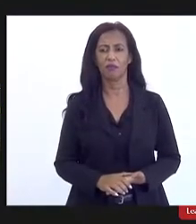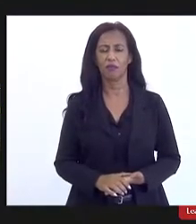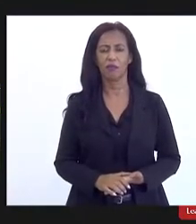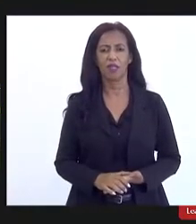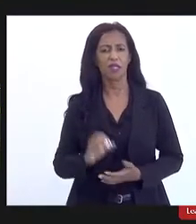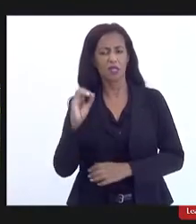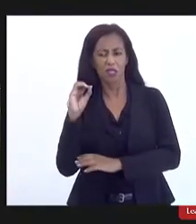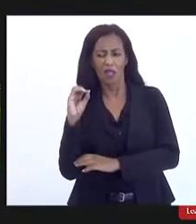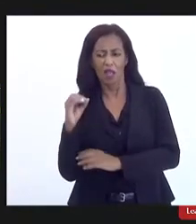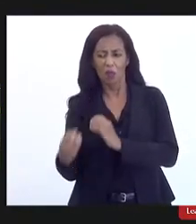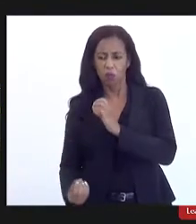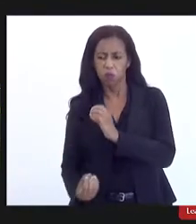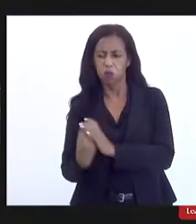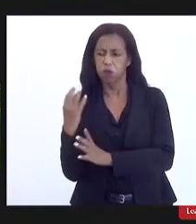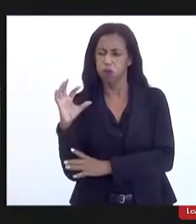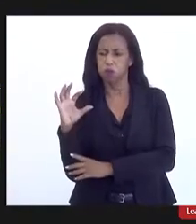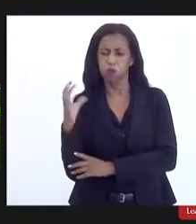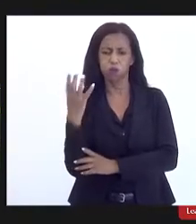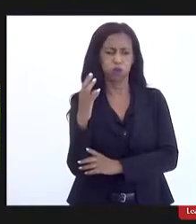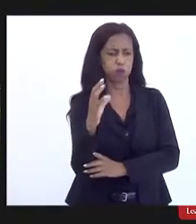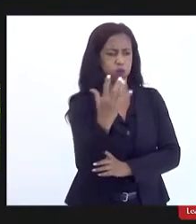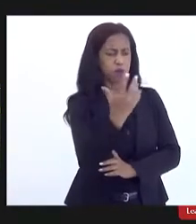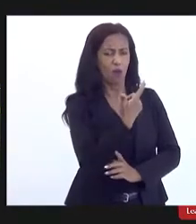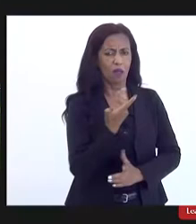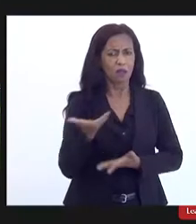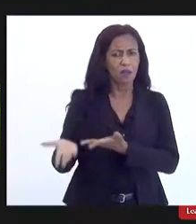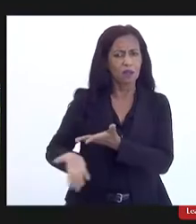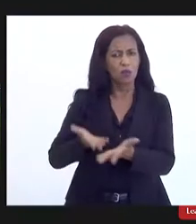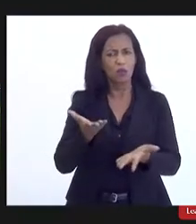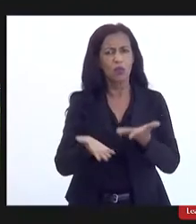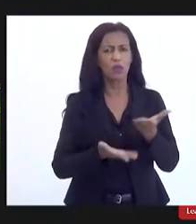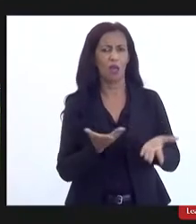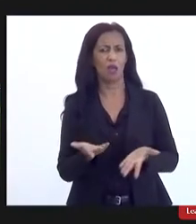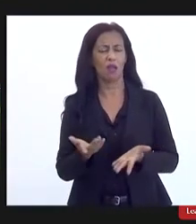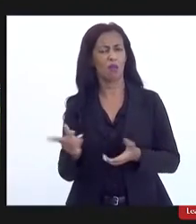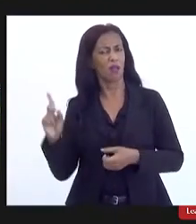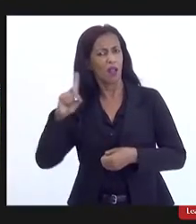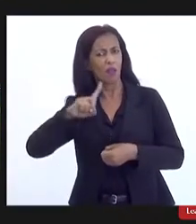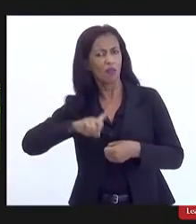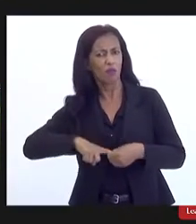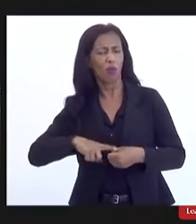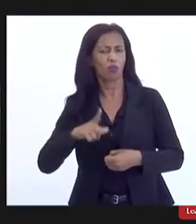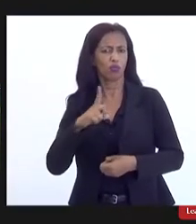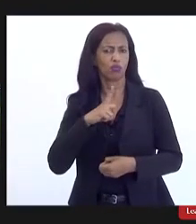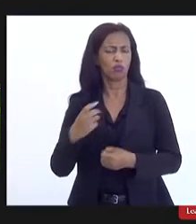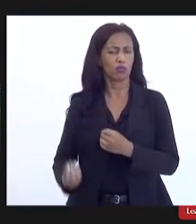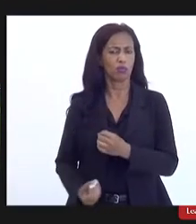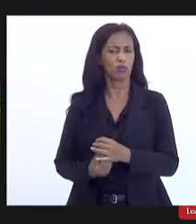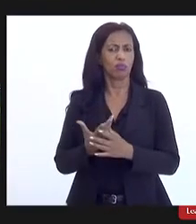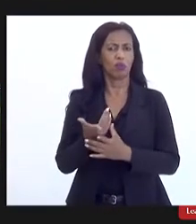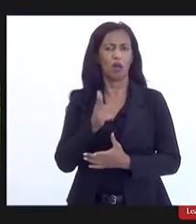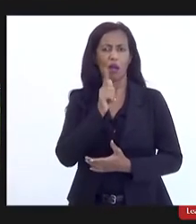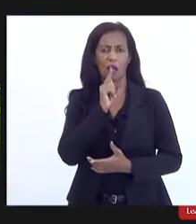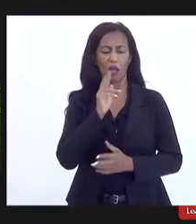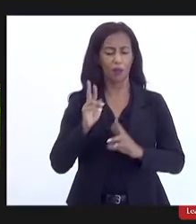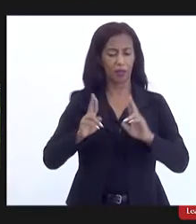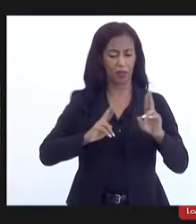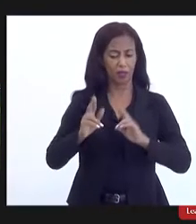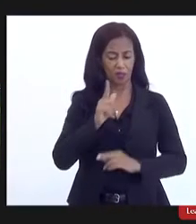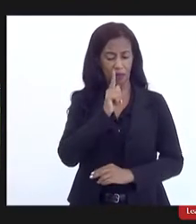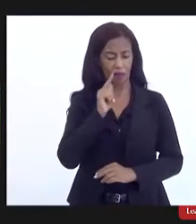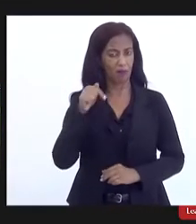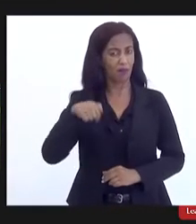reflorestar nessas nascentes cuidar para que ela volte a funcionar em relação a água aqui não